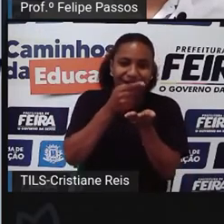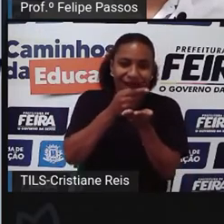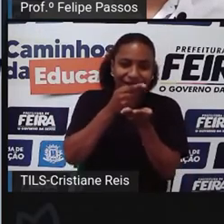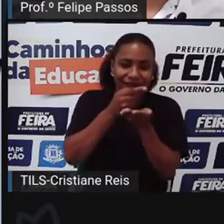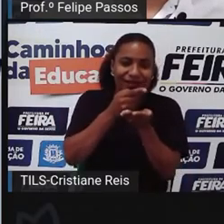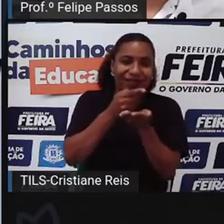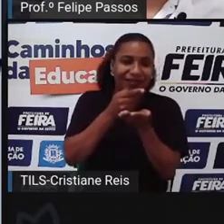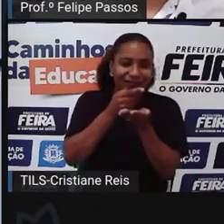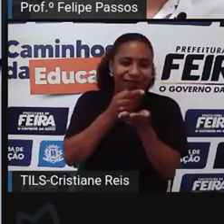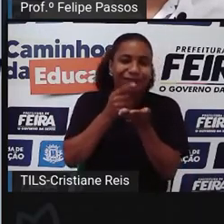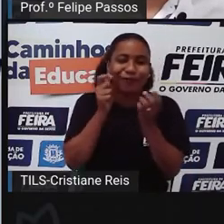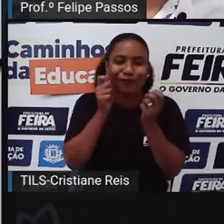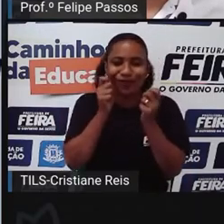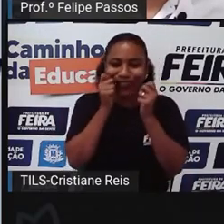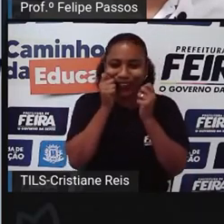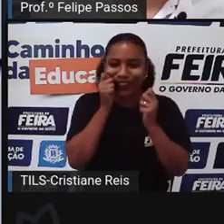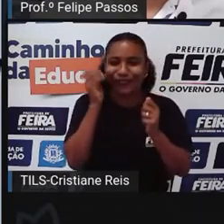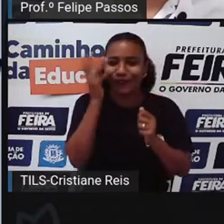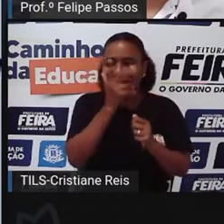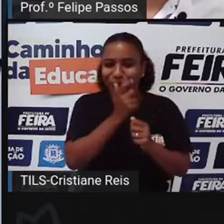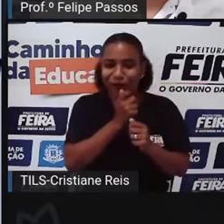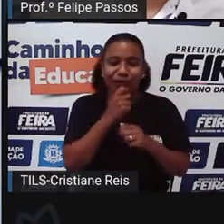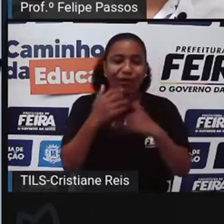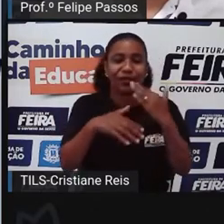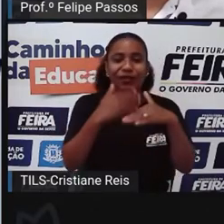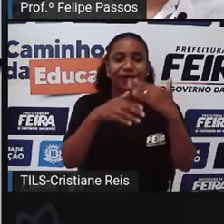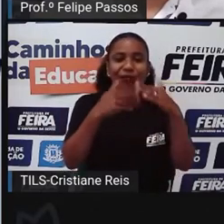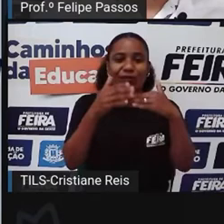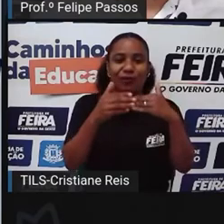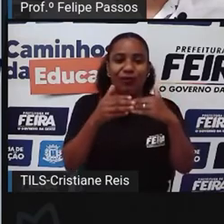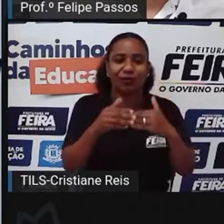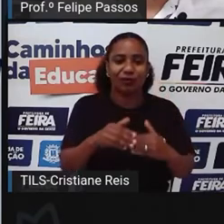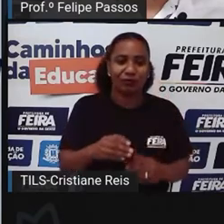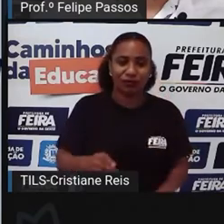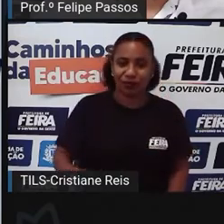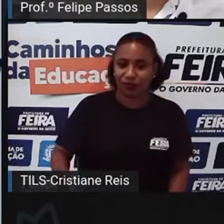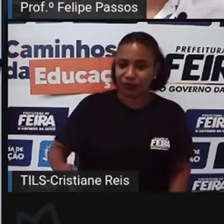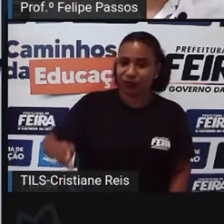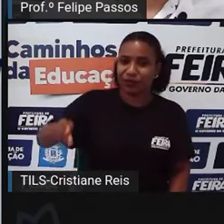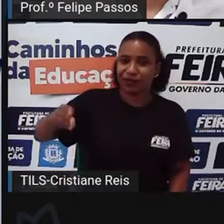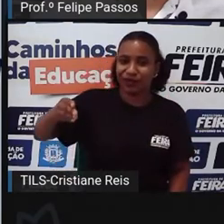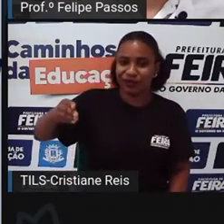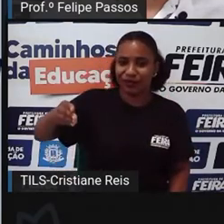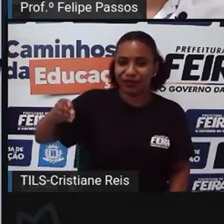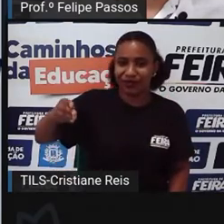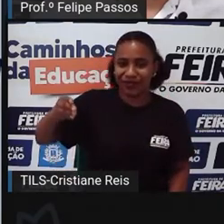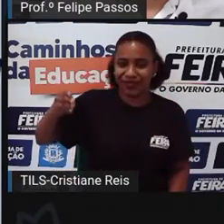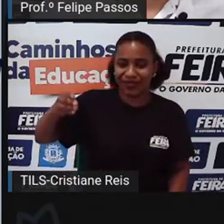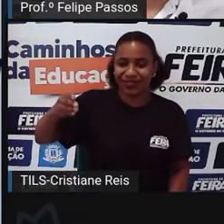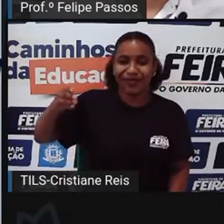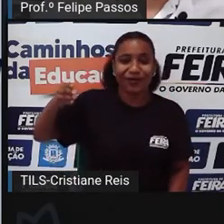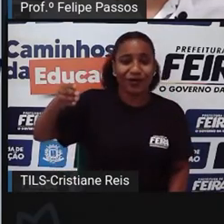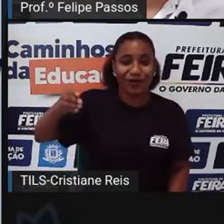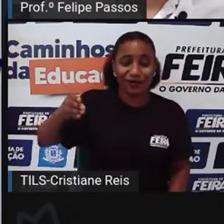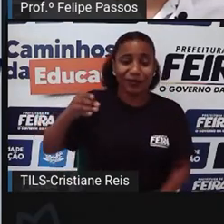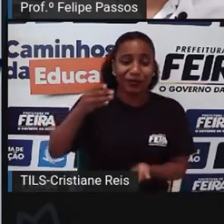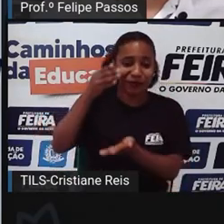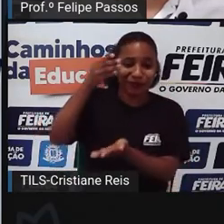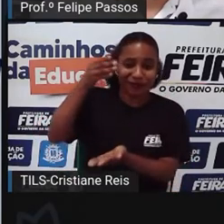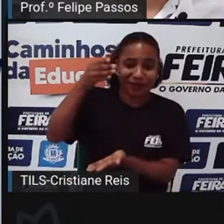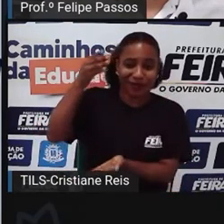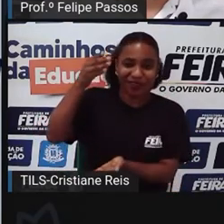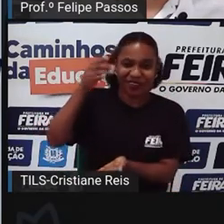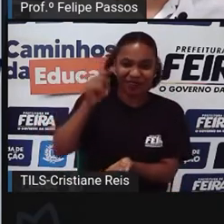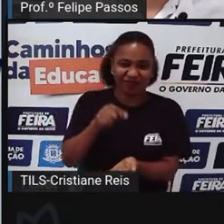filhotinho É todo fofinho Gordinho Bonitinho Aí quando fica Aquele cachorro Vira-lata adolescente Que ele já vai crescendo Fica com cara De vira-lata